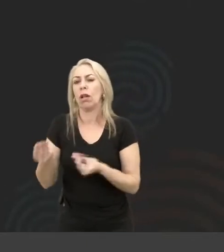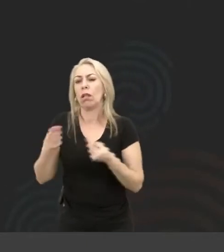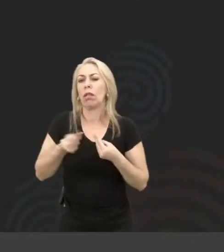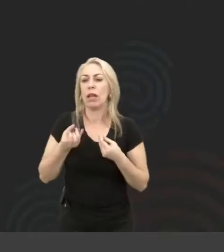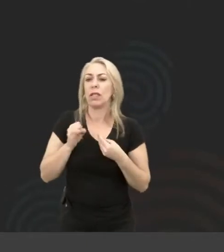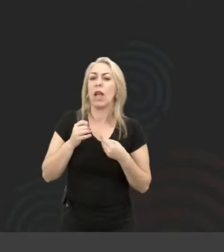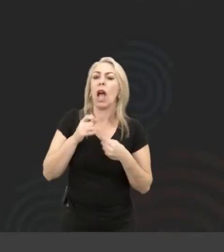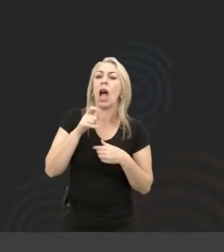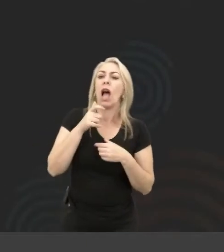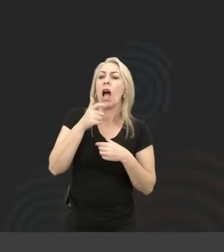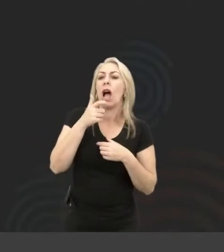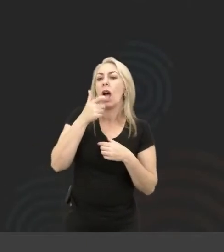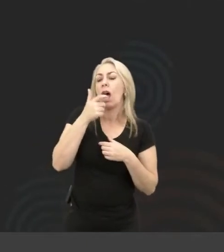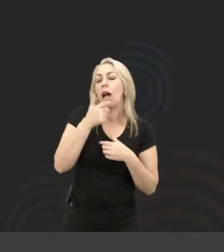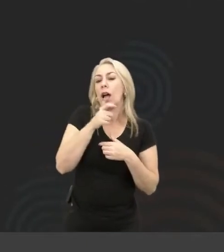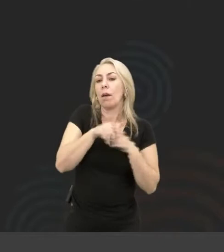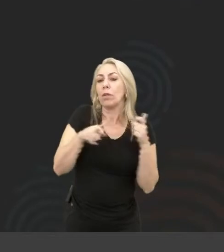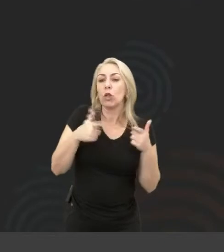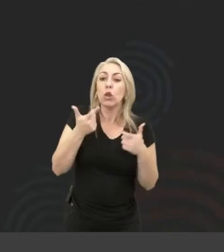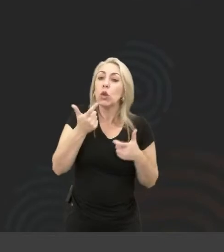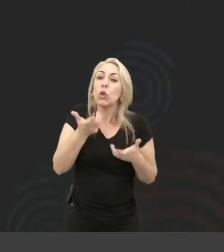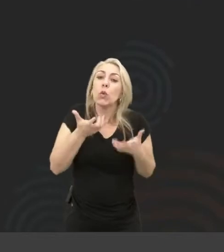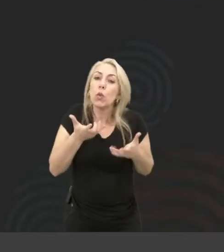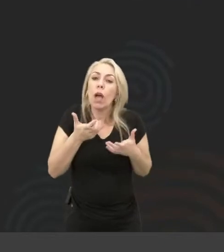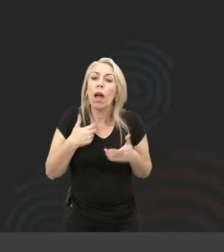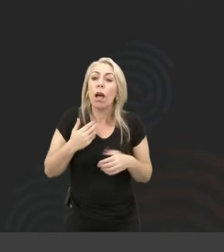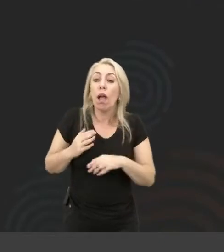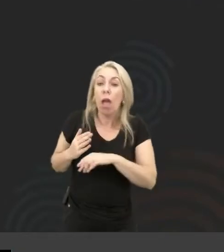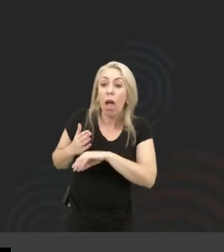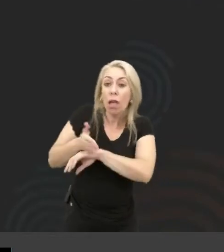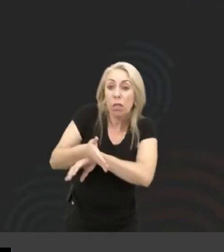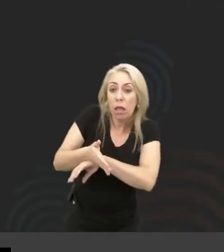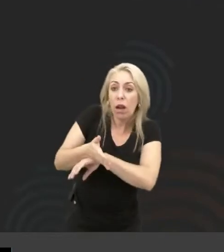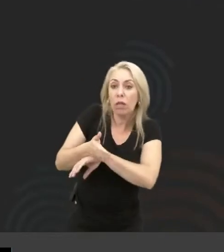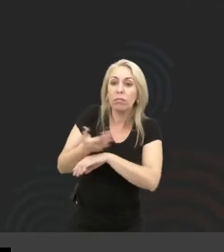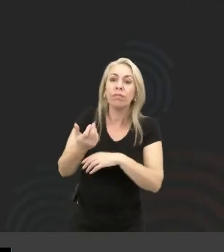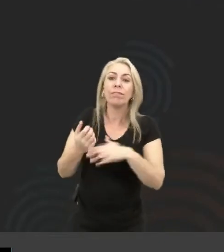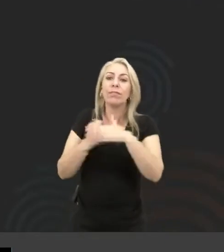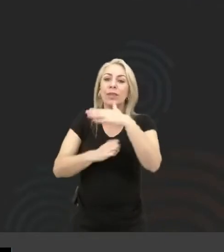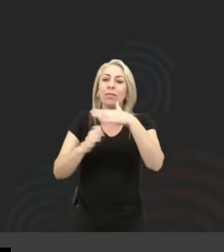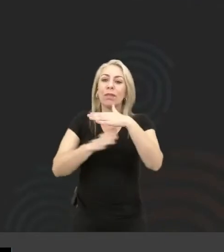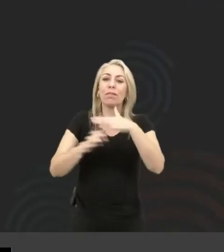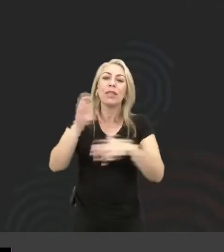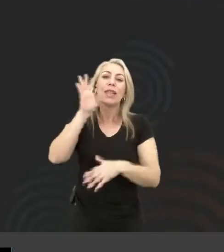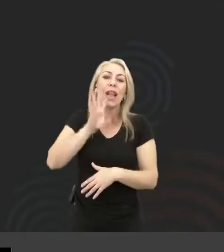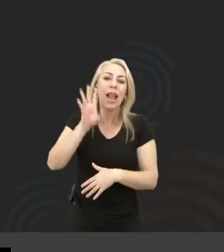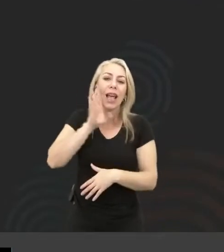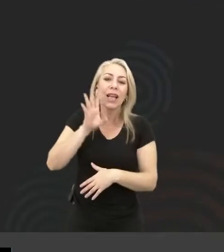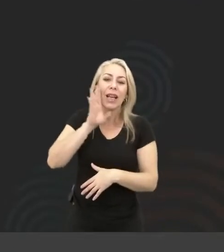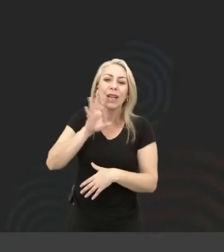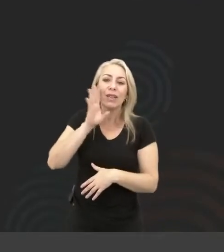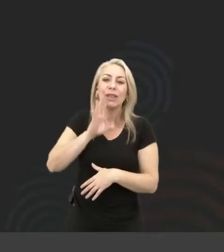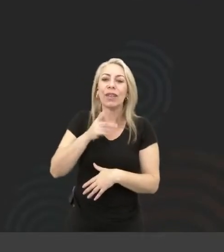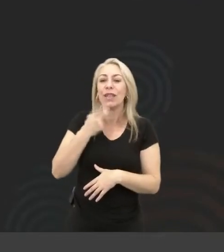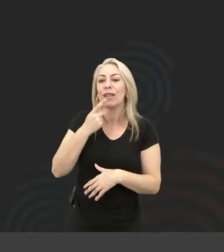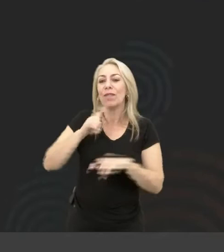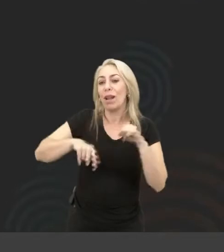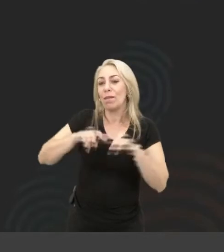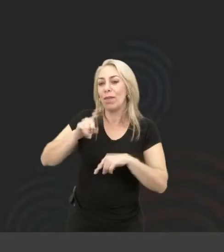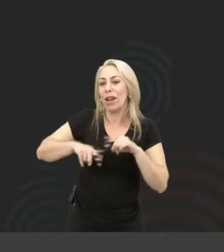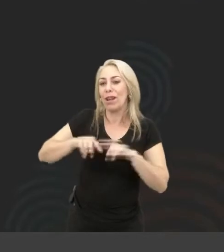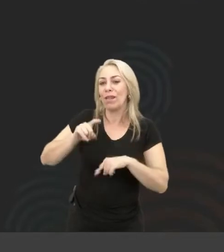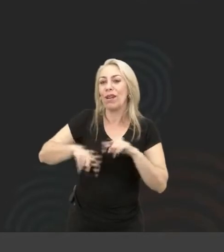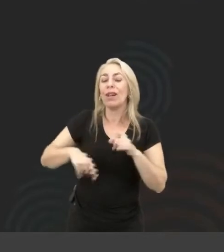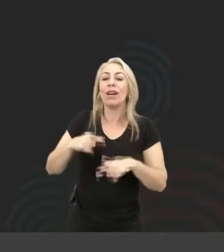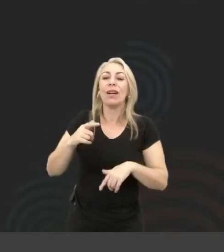se a gente não quer comer, ter conseguido entrar numa baita empresa legal, eu ia falar um palavrão, e trabalhar com